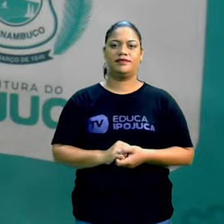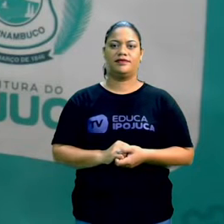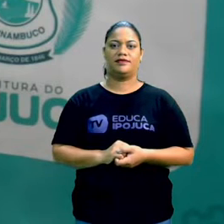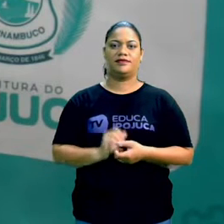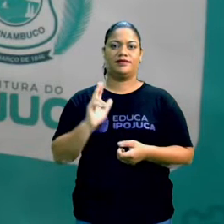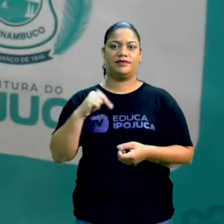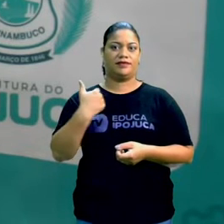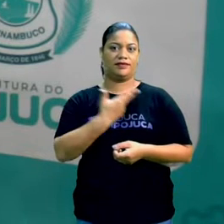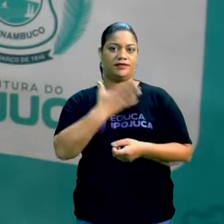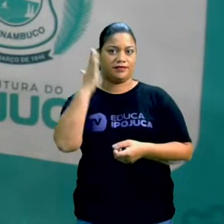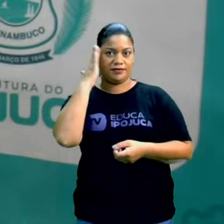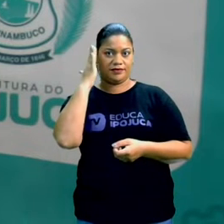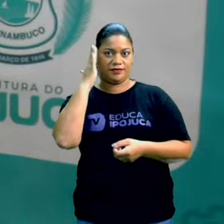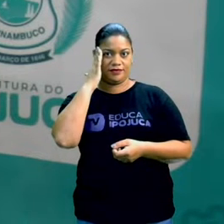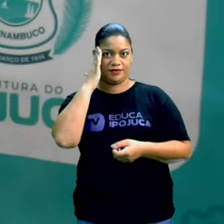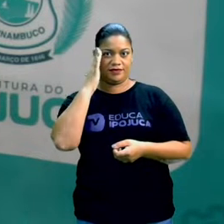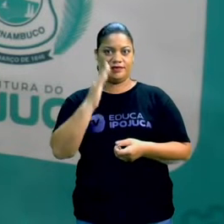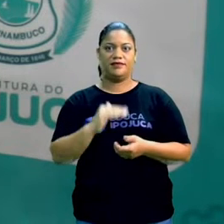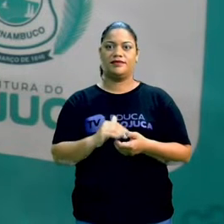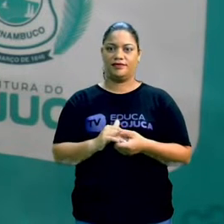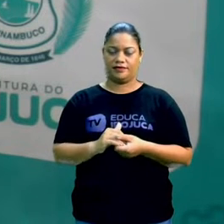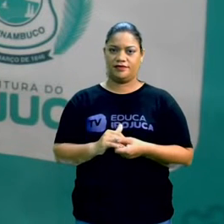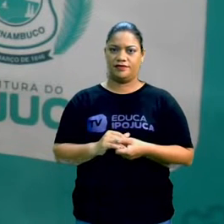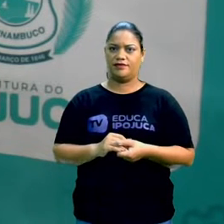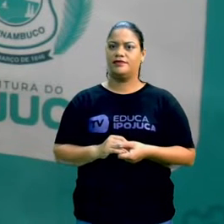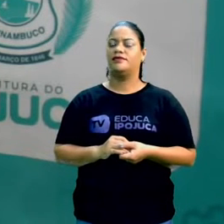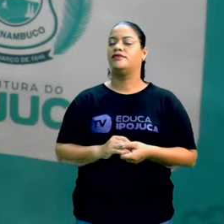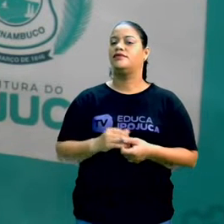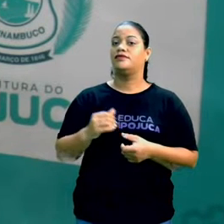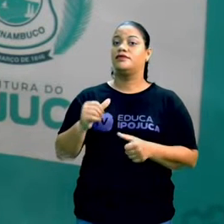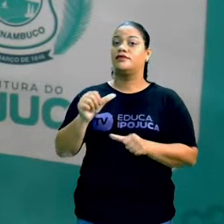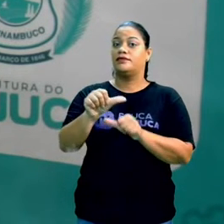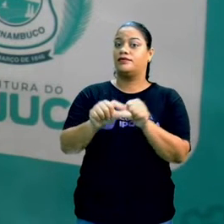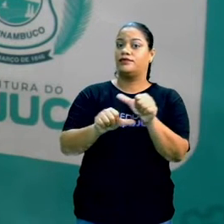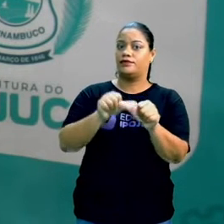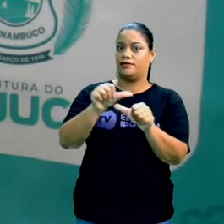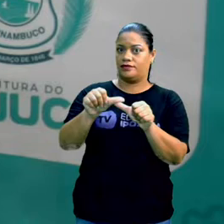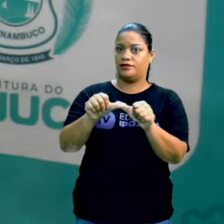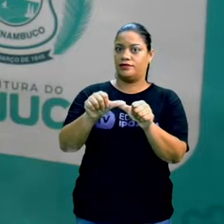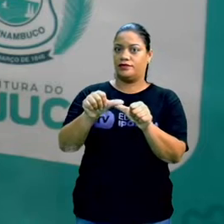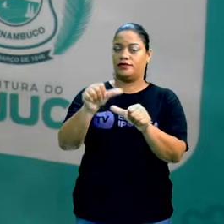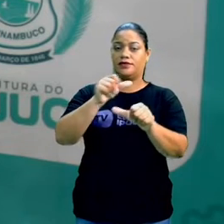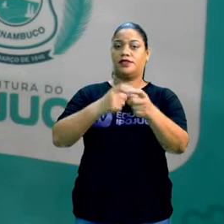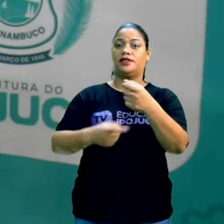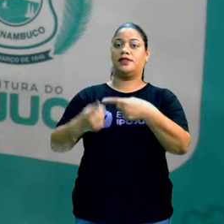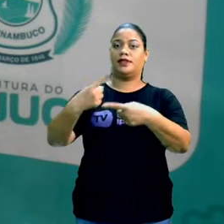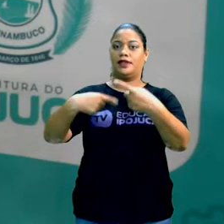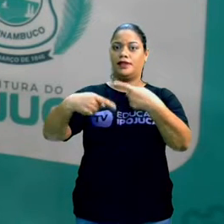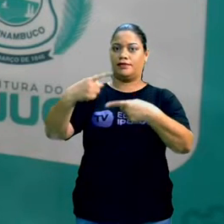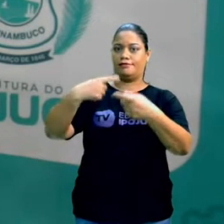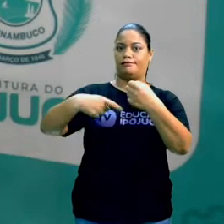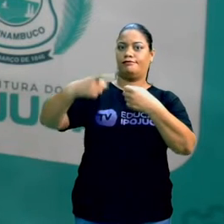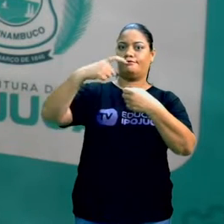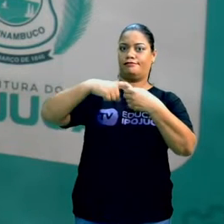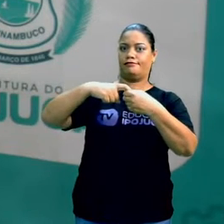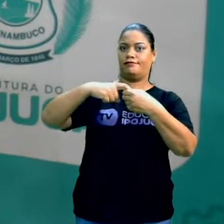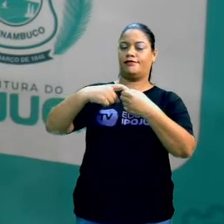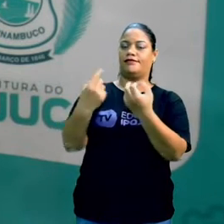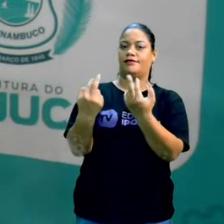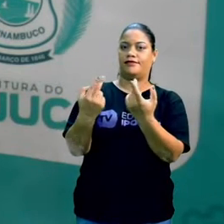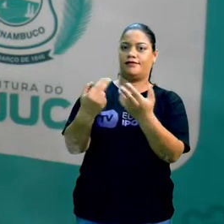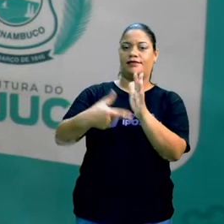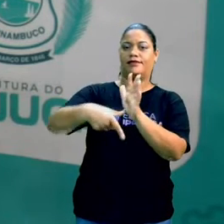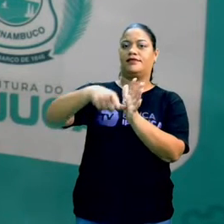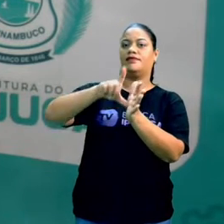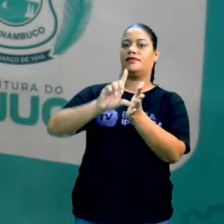quando a gente entende que esse processo é irreversível, é quando pode voltar a ser como era antes.